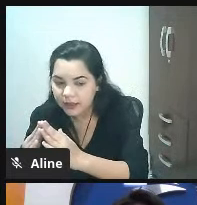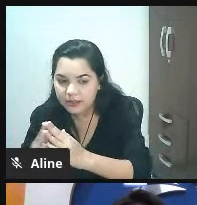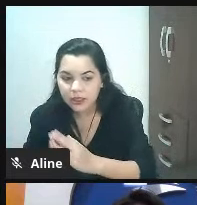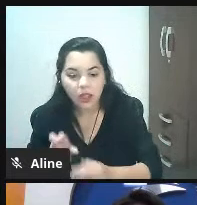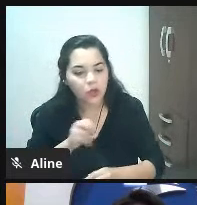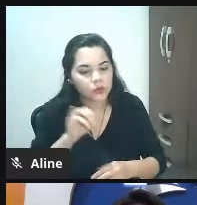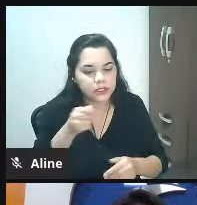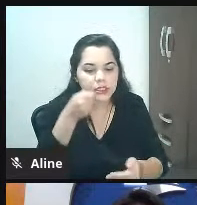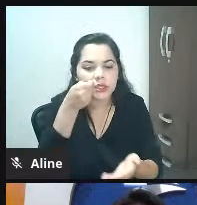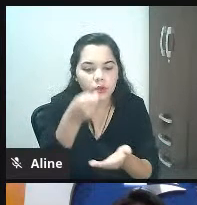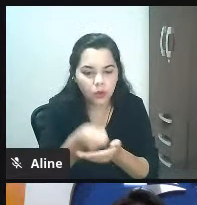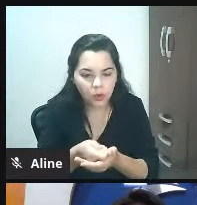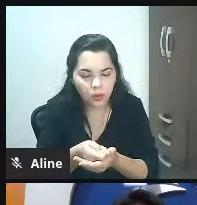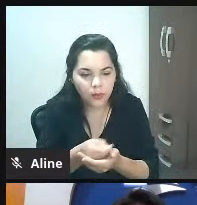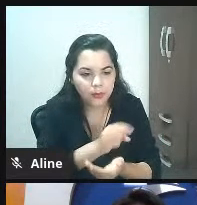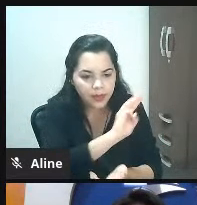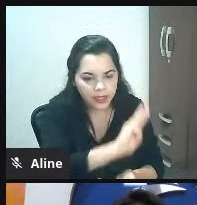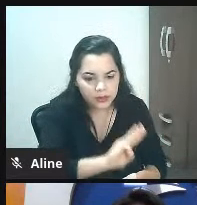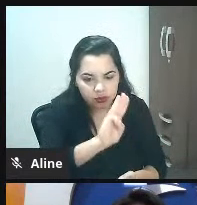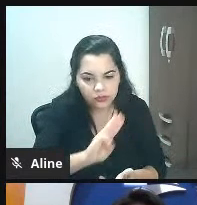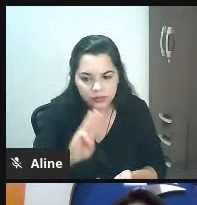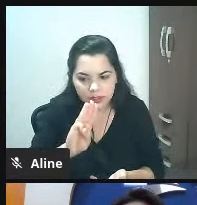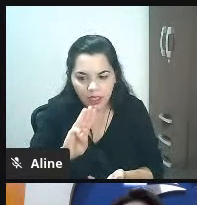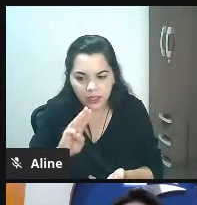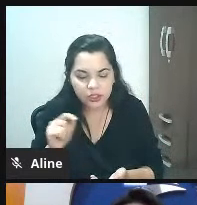comprar no site percebe tá perdendo venda